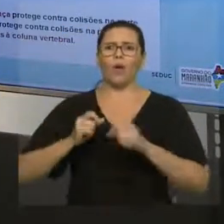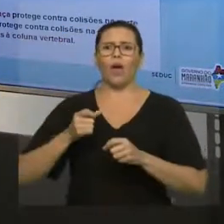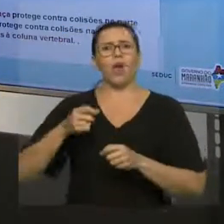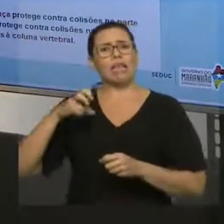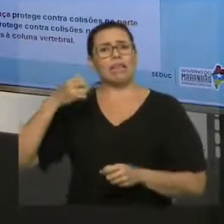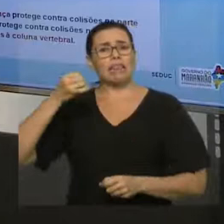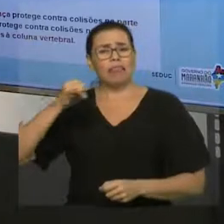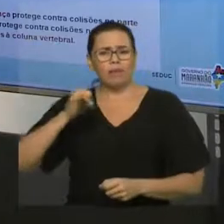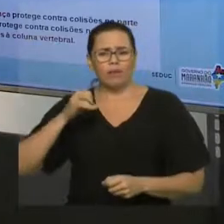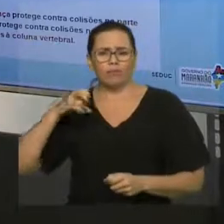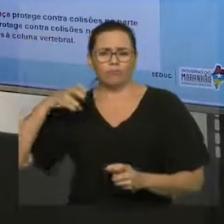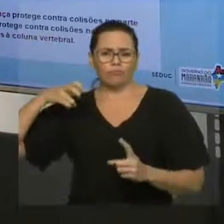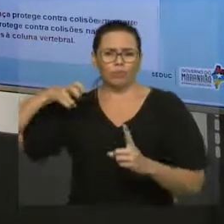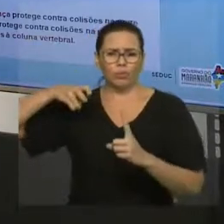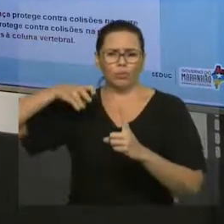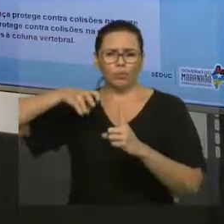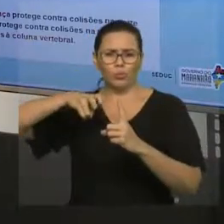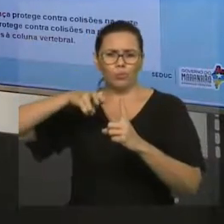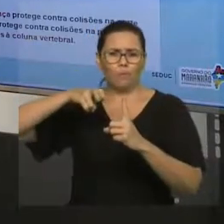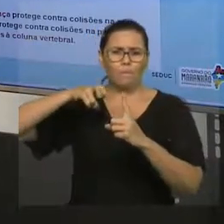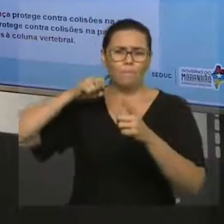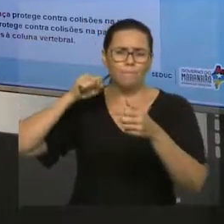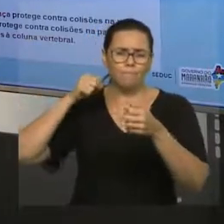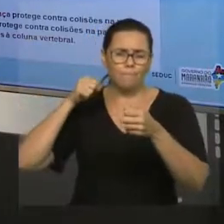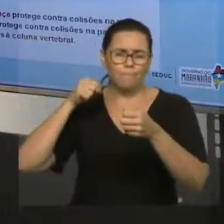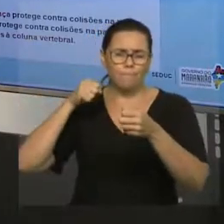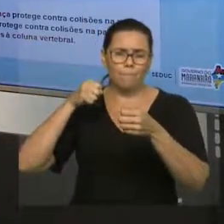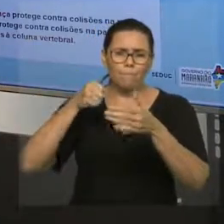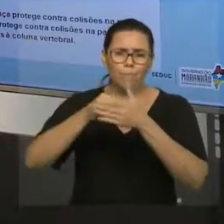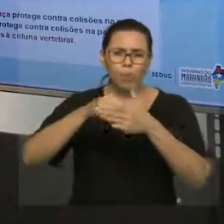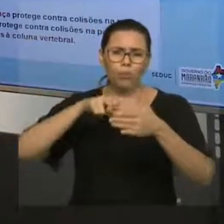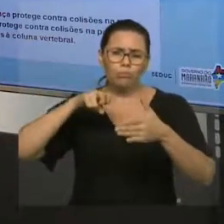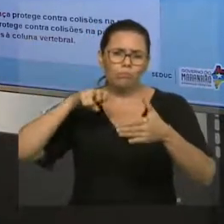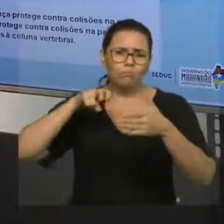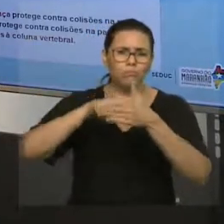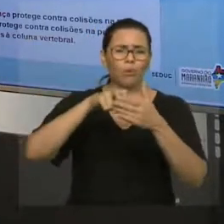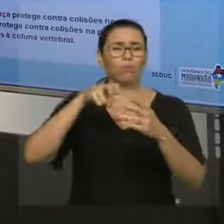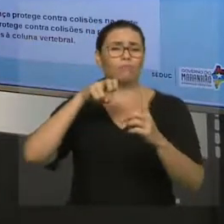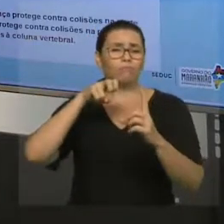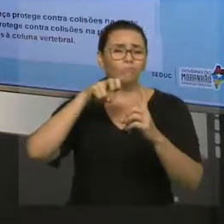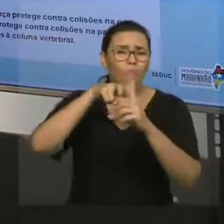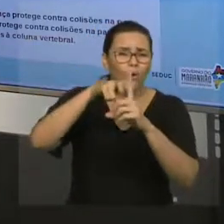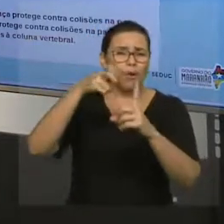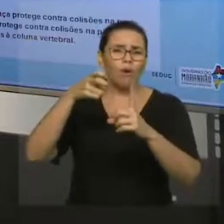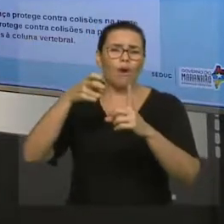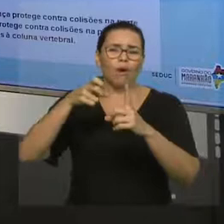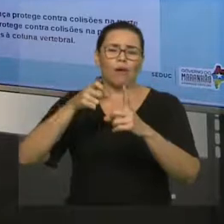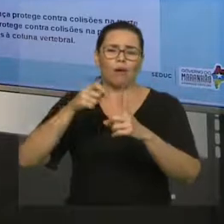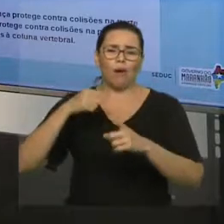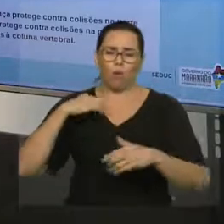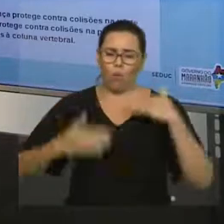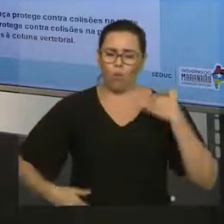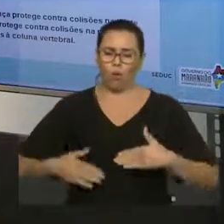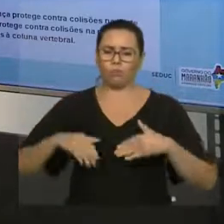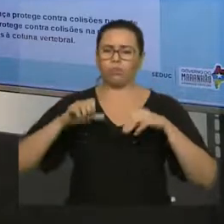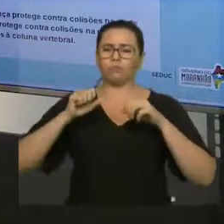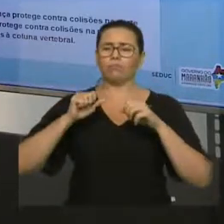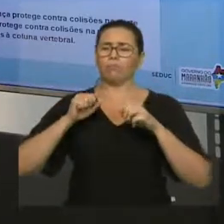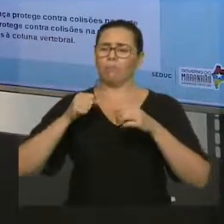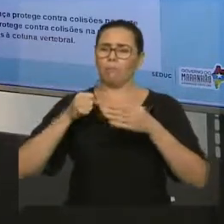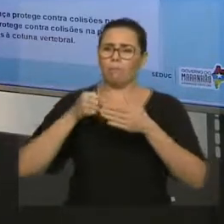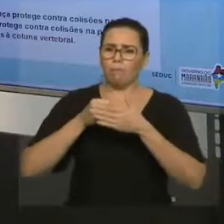inércia. E uma coisa importante, inércia não é força, certo? Inércia não é força. Inércia é uma tendência natural de